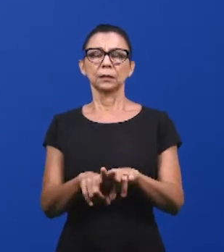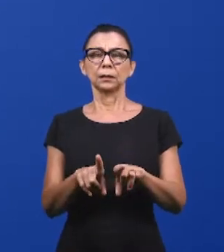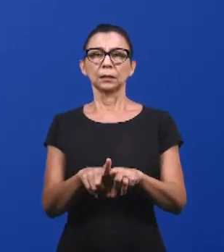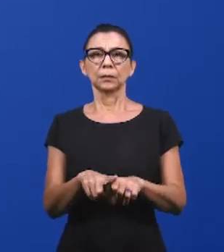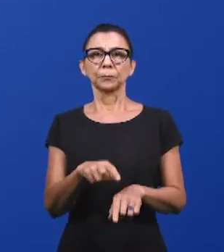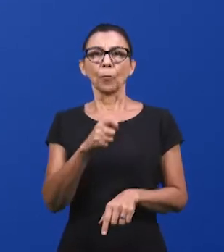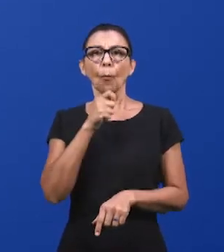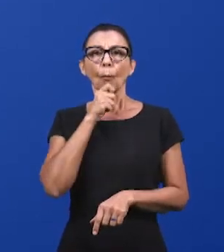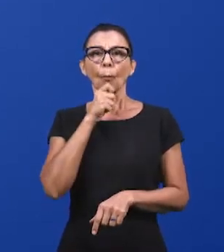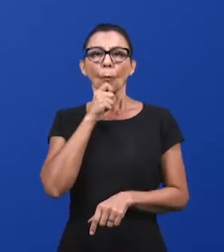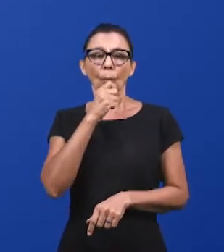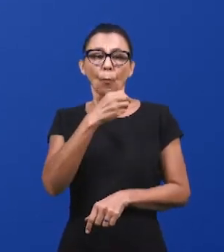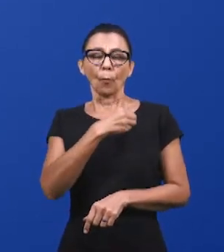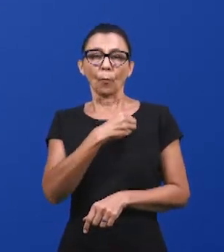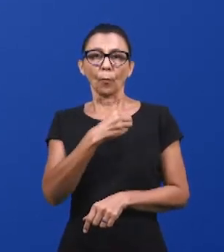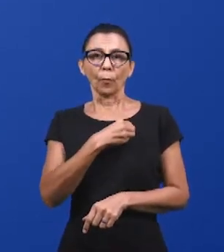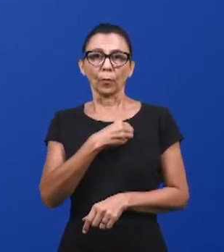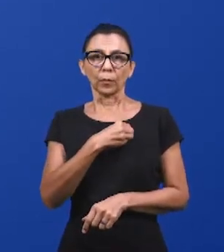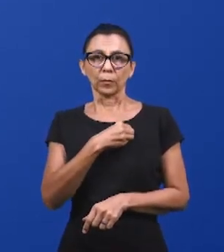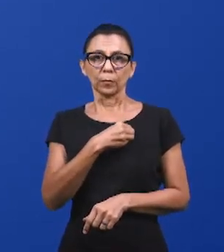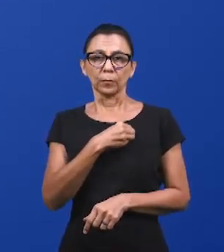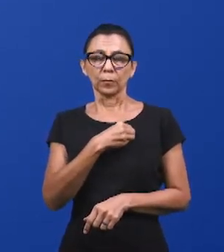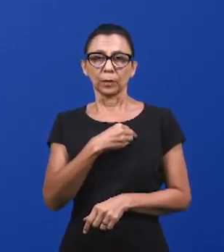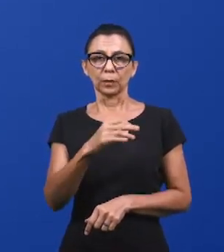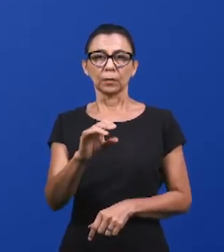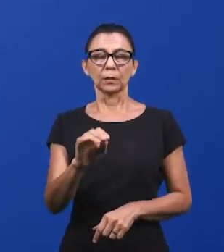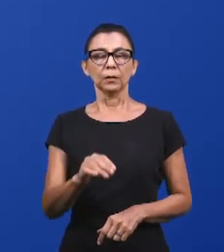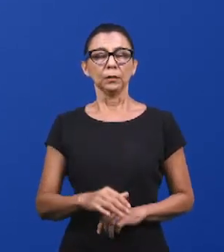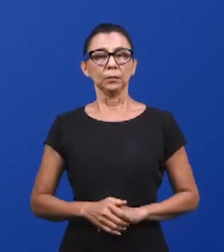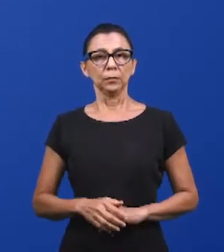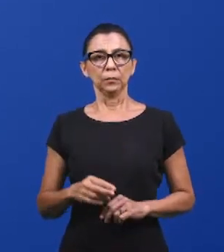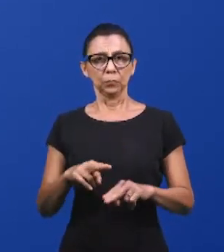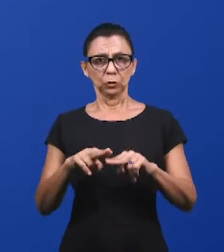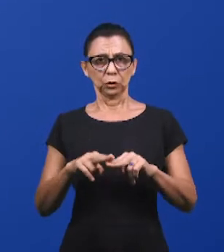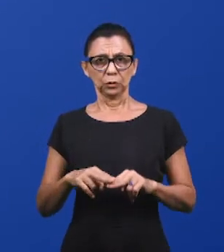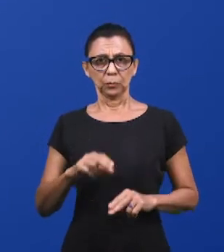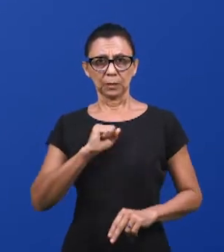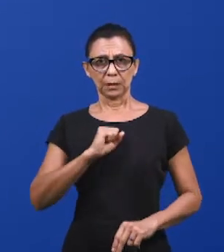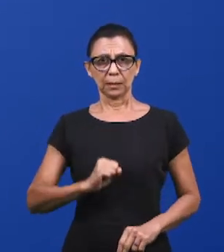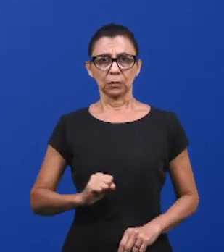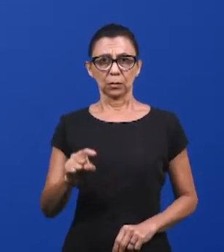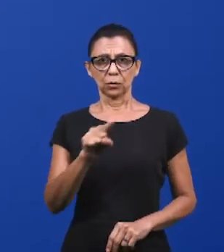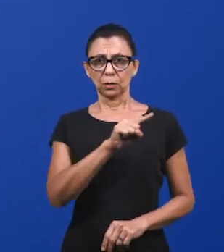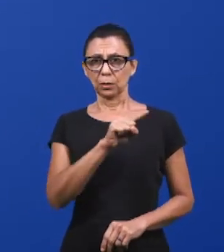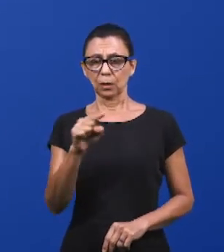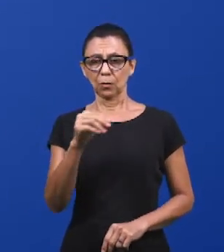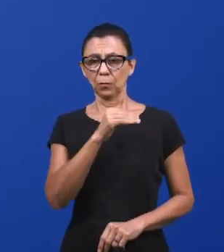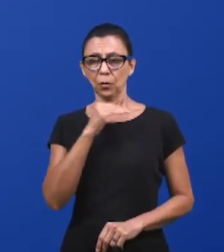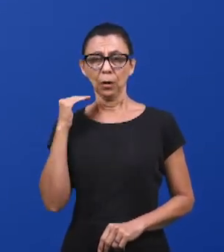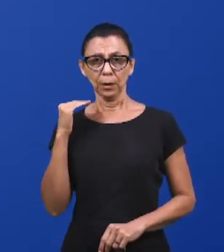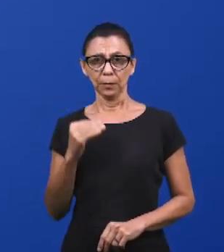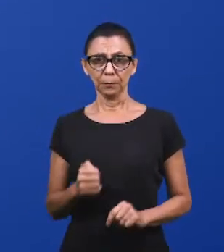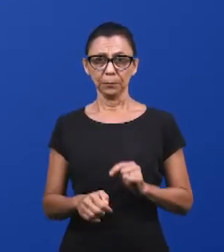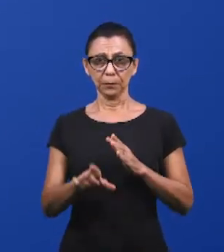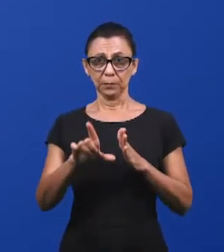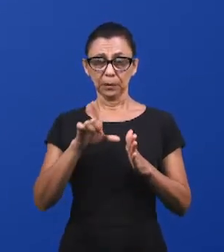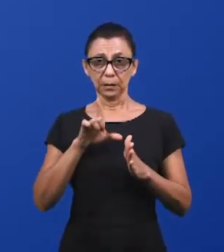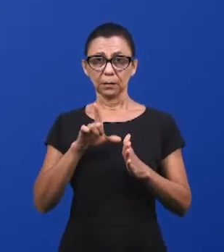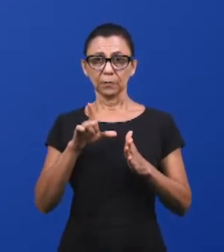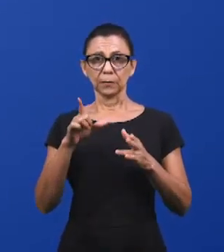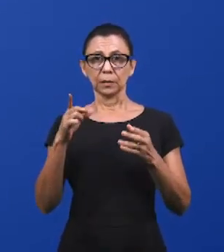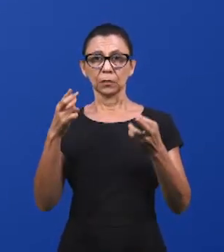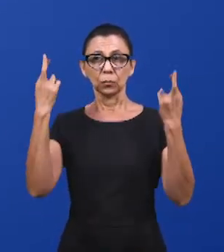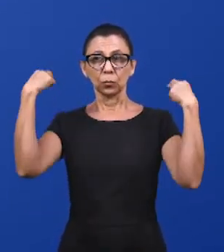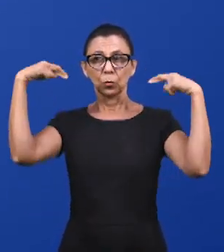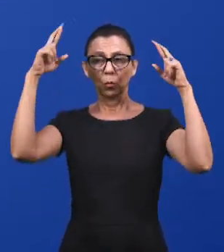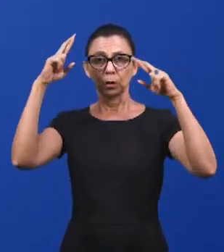O culto havia alguns elementos que eram importantes. O cordeiro, que era sacrificado e tinha o